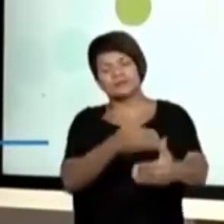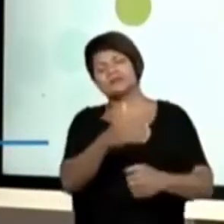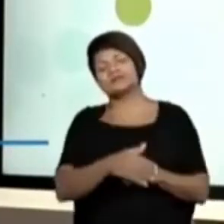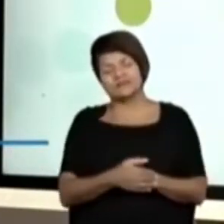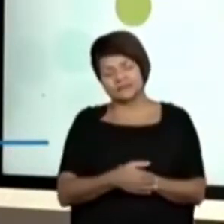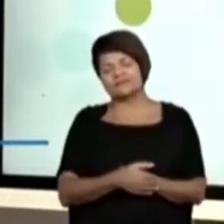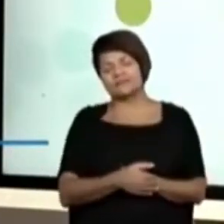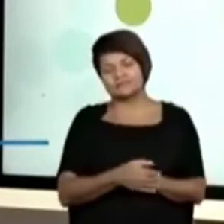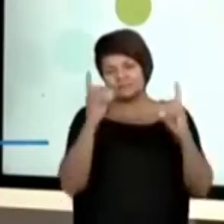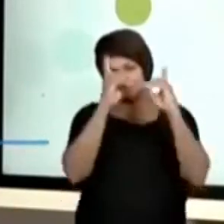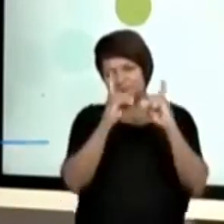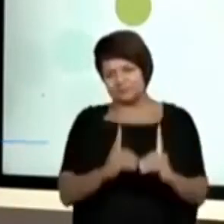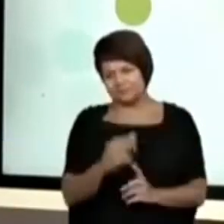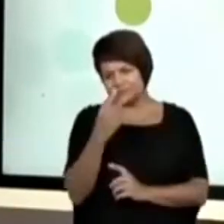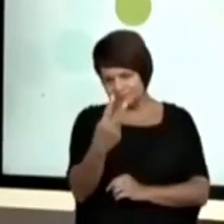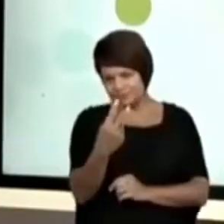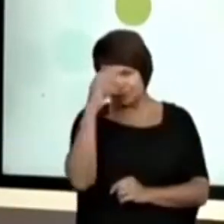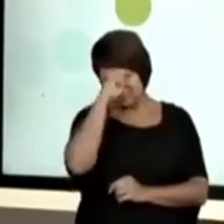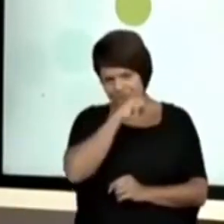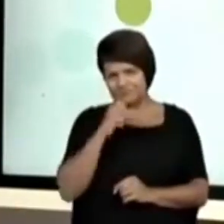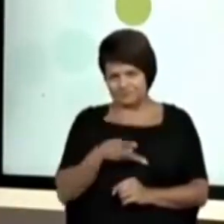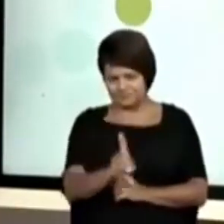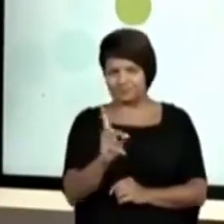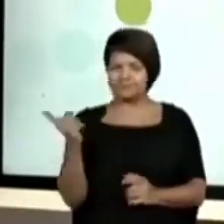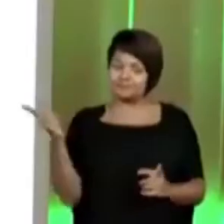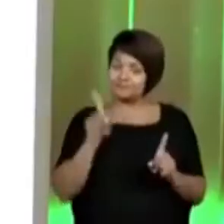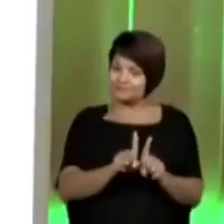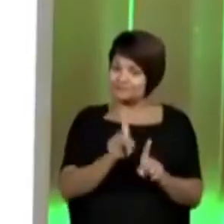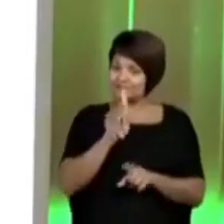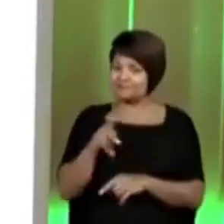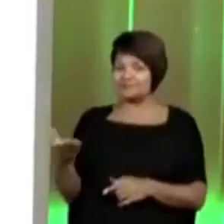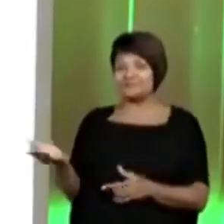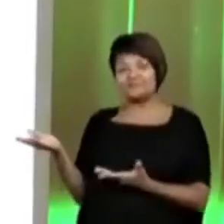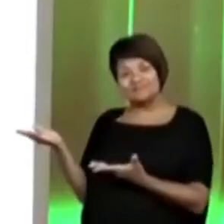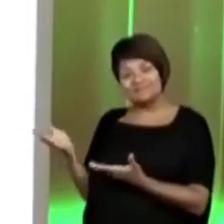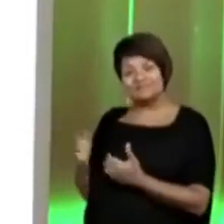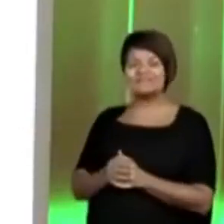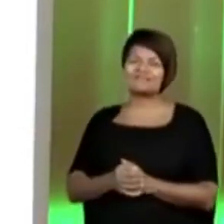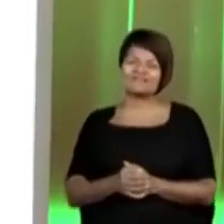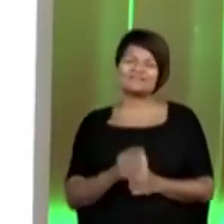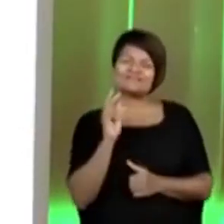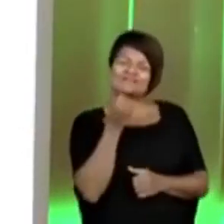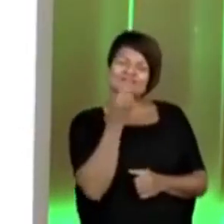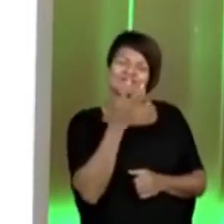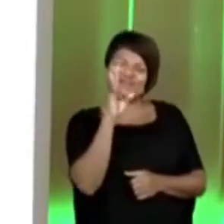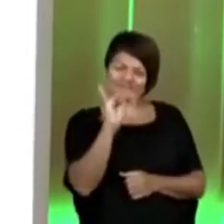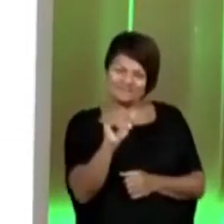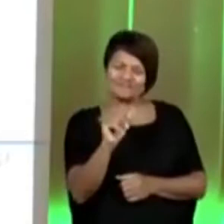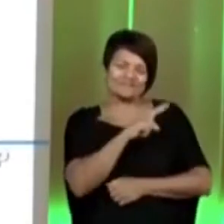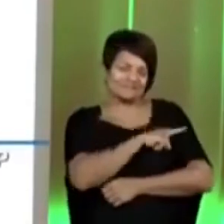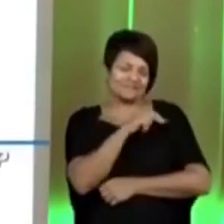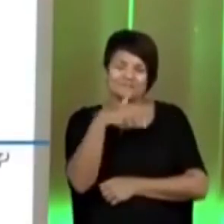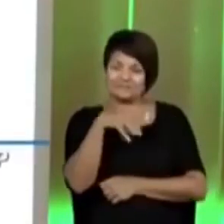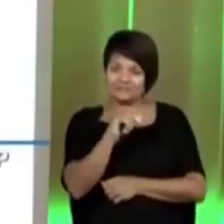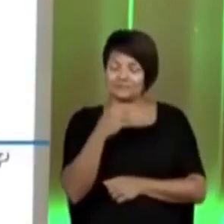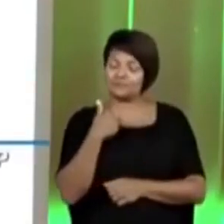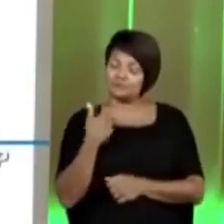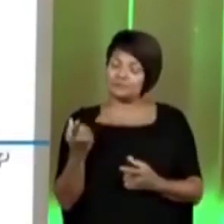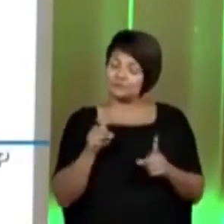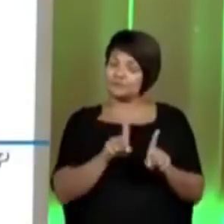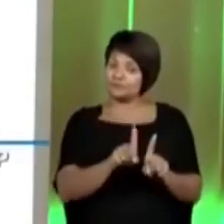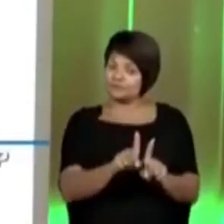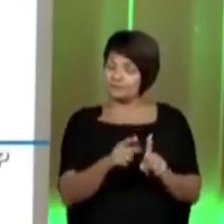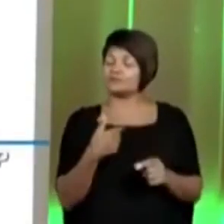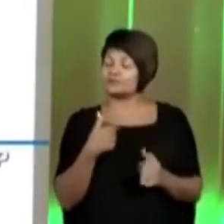Aprender Sempre. E eu trouxe a professora Fran para me ajudar. Bom dia, primeiro ano. Eu sou a professora Franciele e vim acompanhar essa